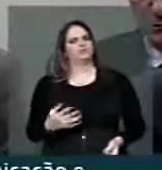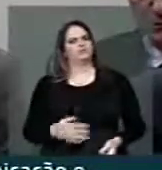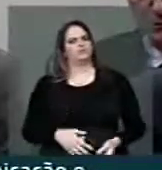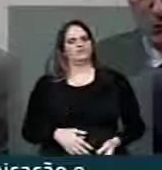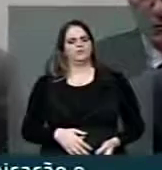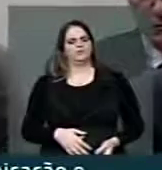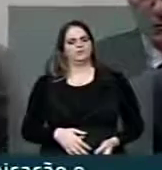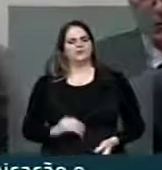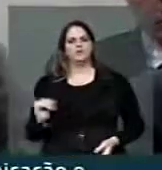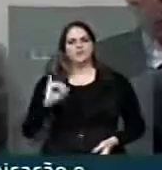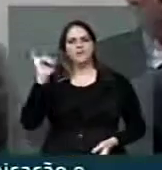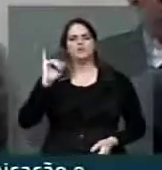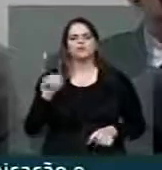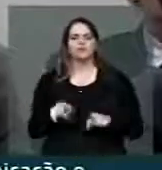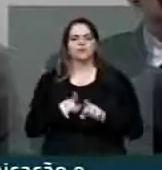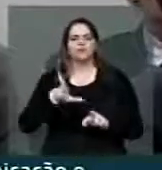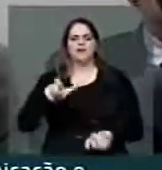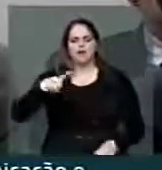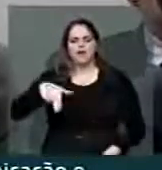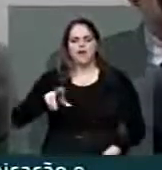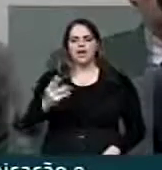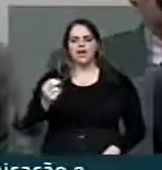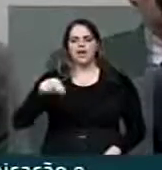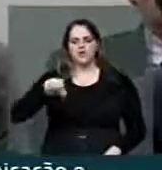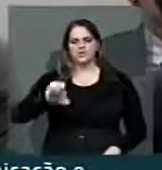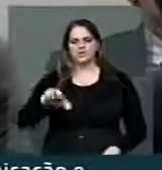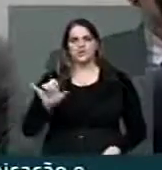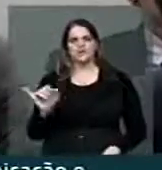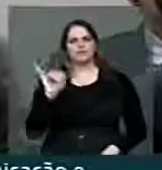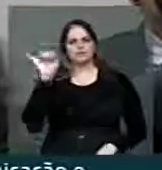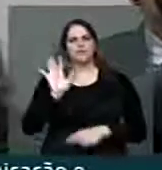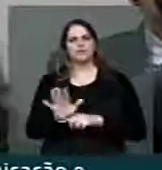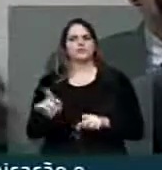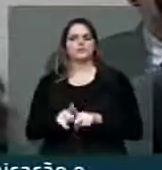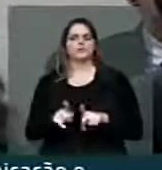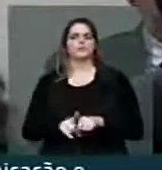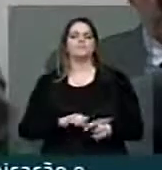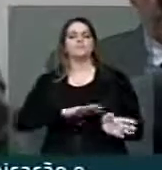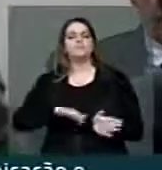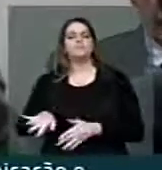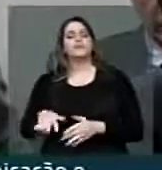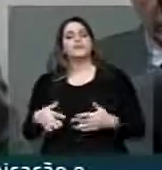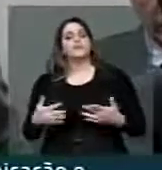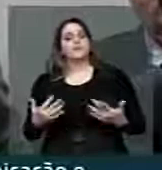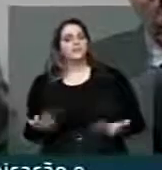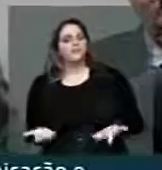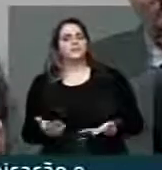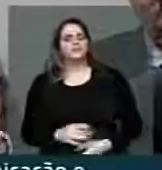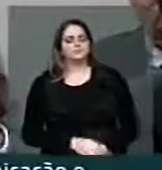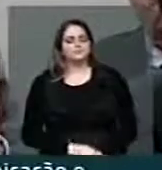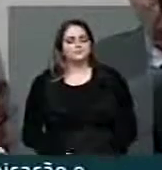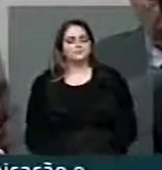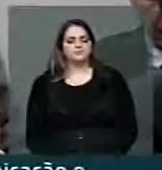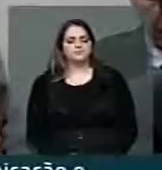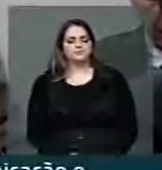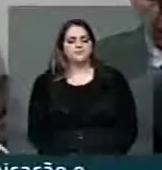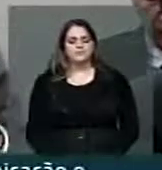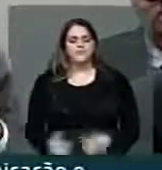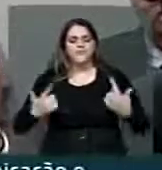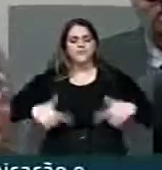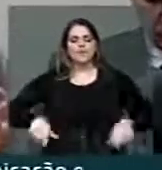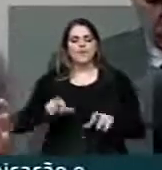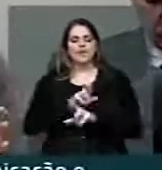que tem um papel muito importante. Então a neutralidade da rede é fundamental. E ela é, digamos assim,